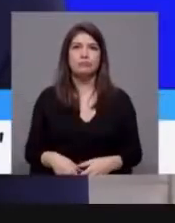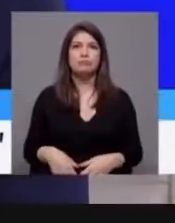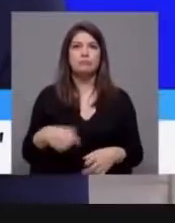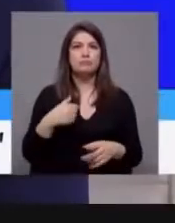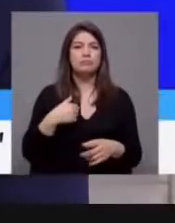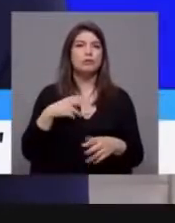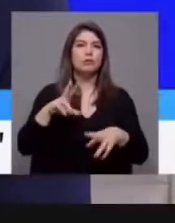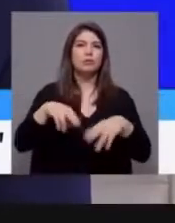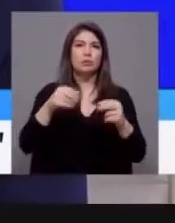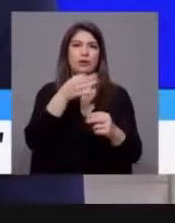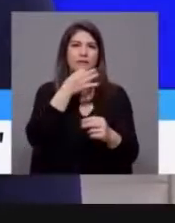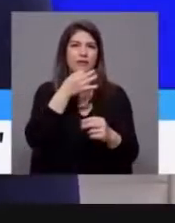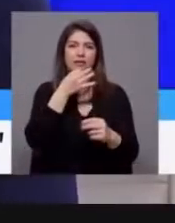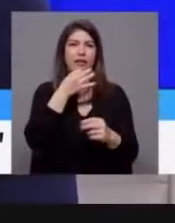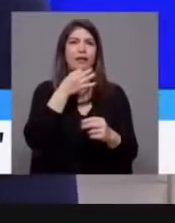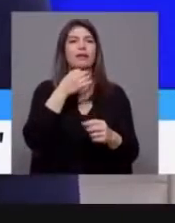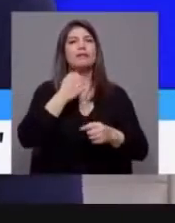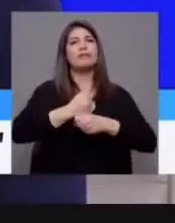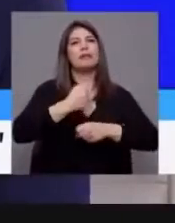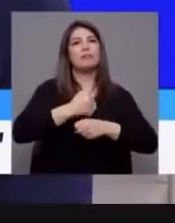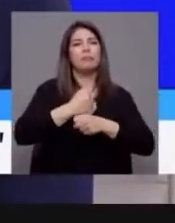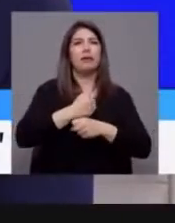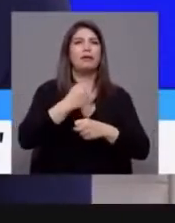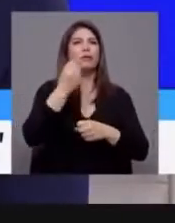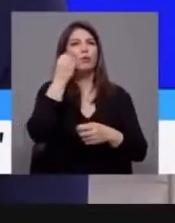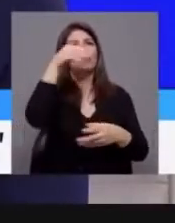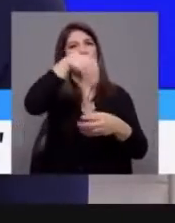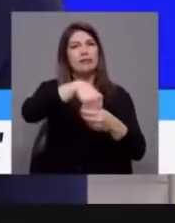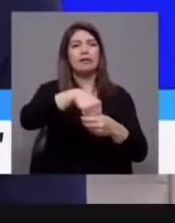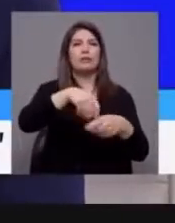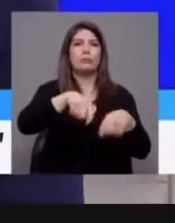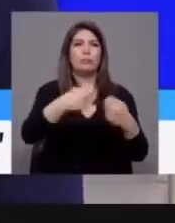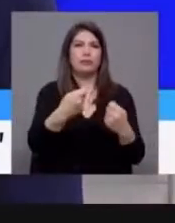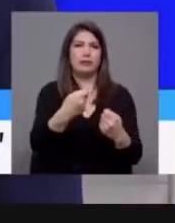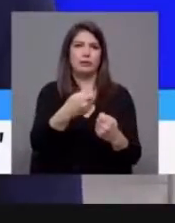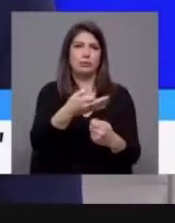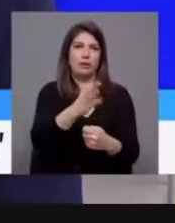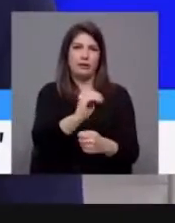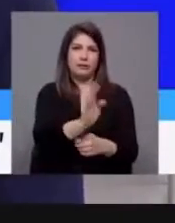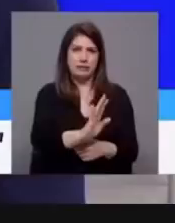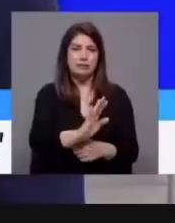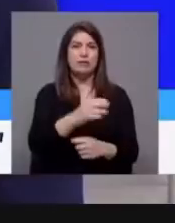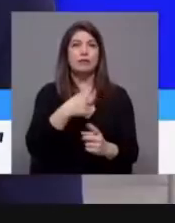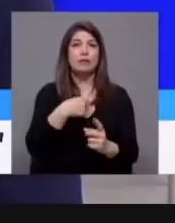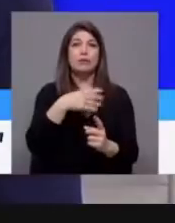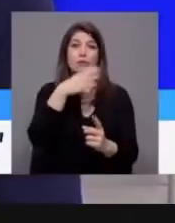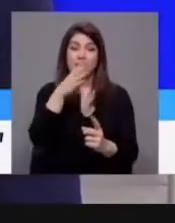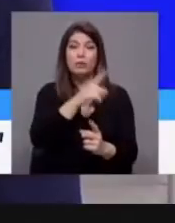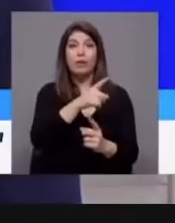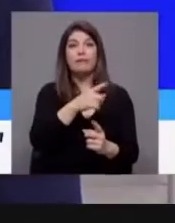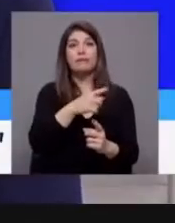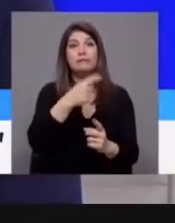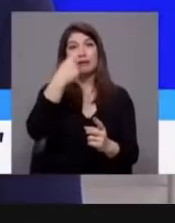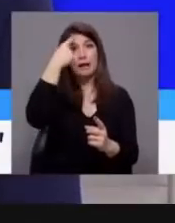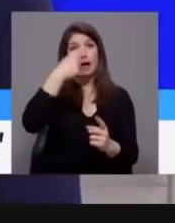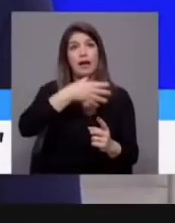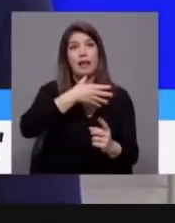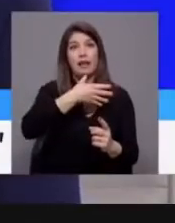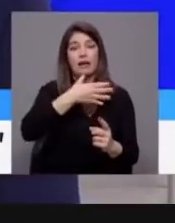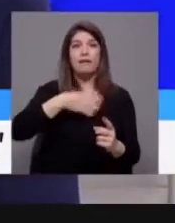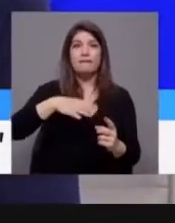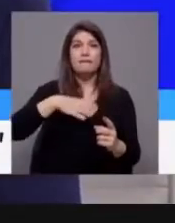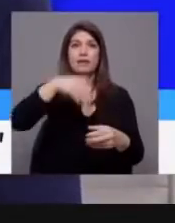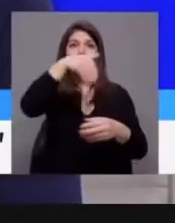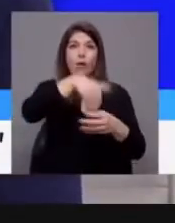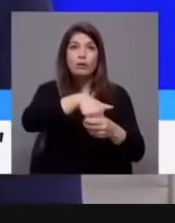vida interna do Partido Socialista, nem nunca o faria. O que disse sempre é que a ambição de maioria absoluta tem sido obstáculo a entendimentos que podiam ser